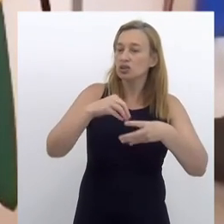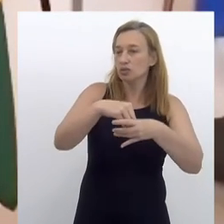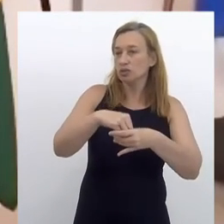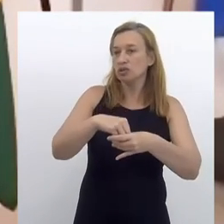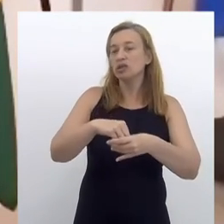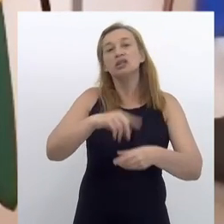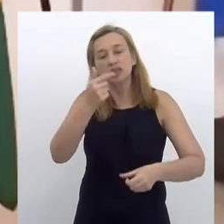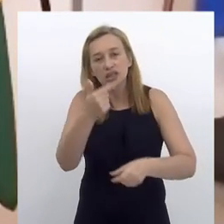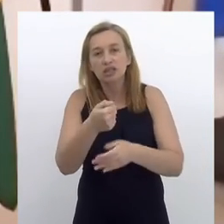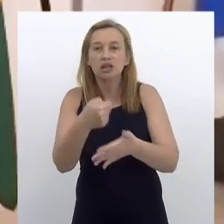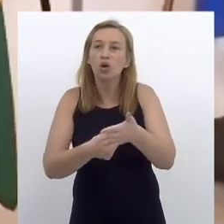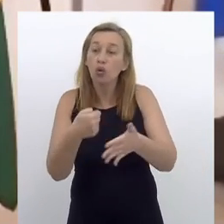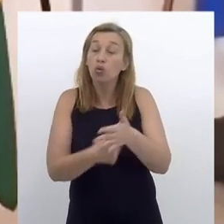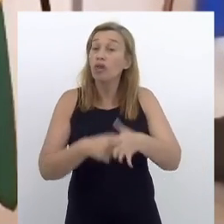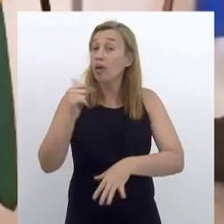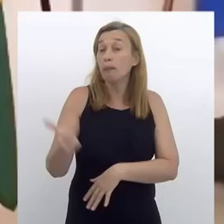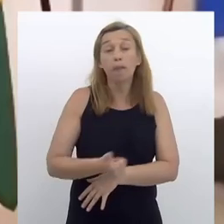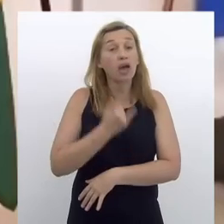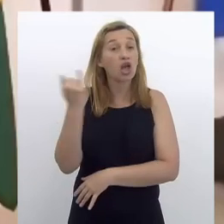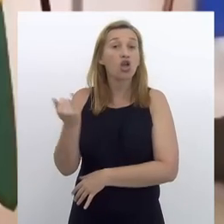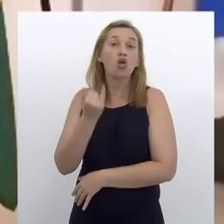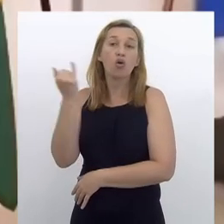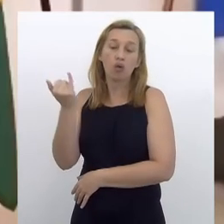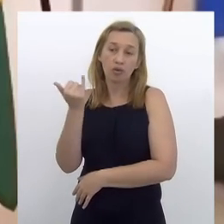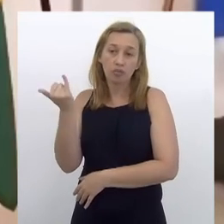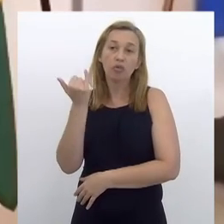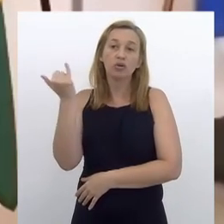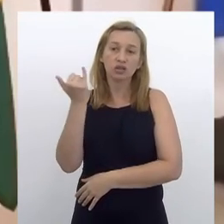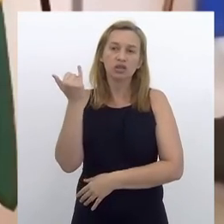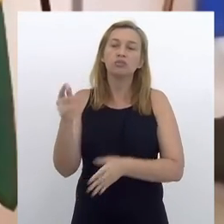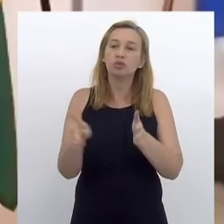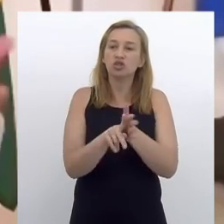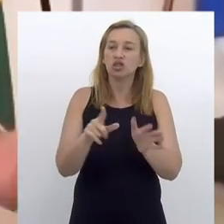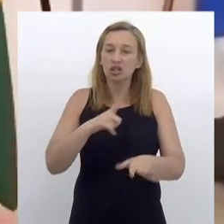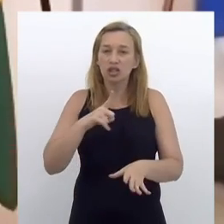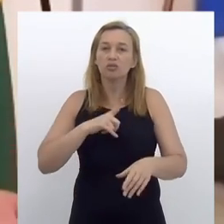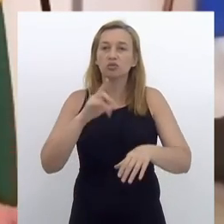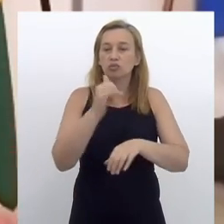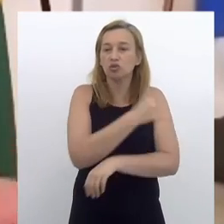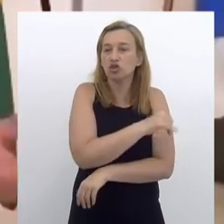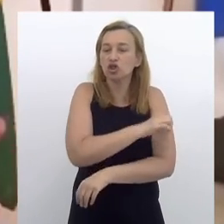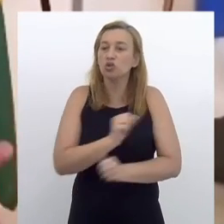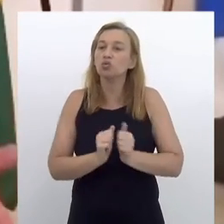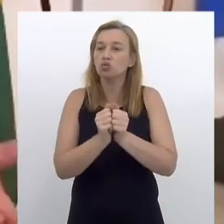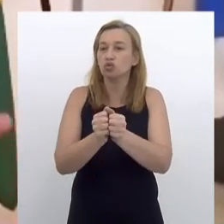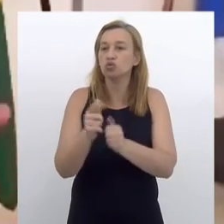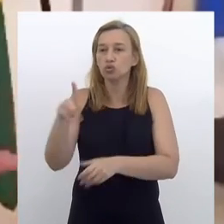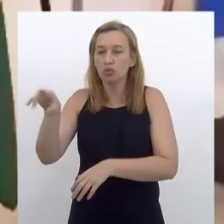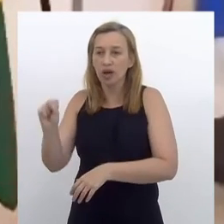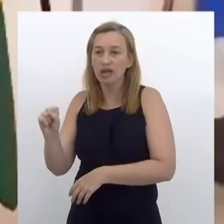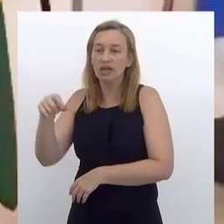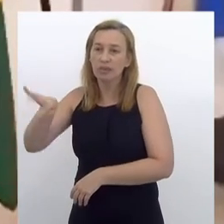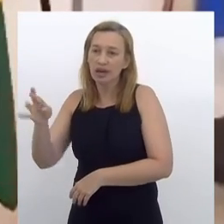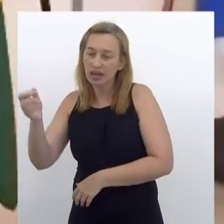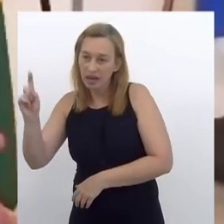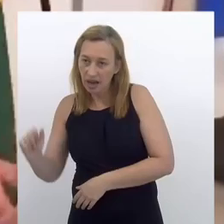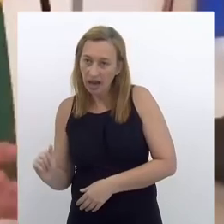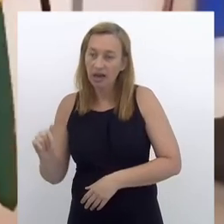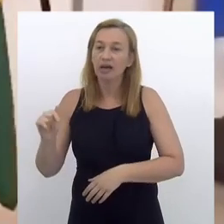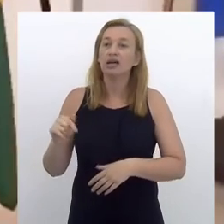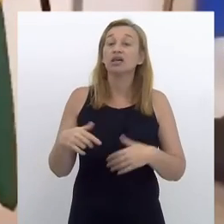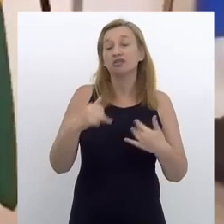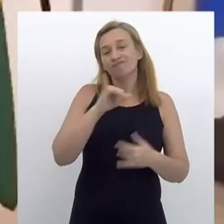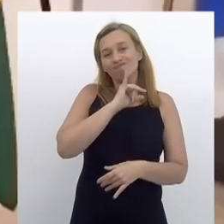percebeu também, e está se incorporando nessa luta, porque esse é o melhor projeto que nós temos para o Rio de Janeiro, junto com a